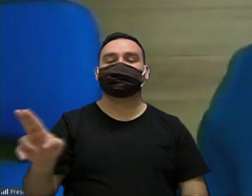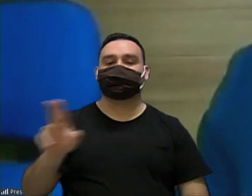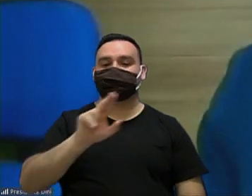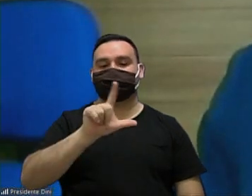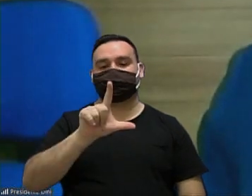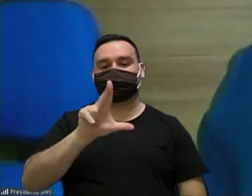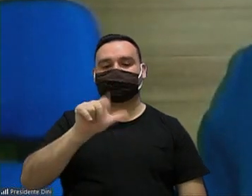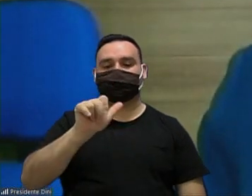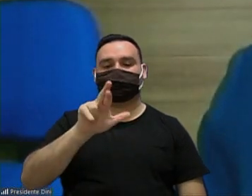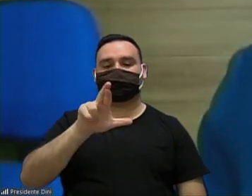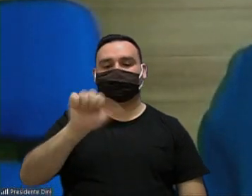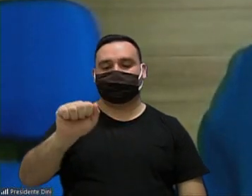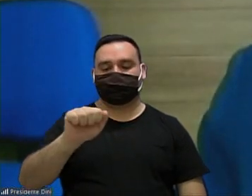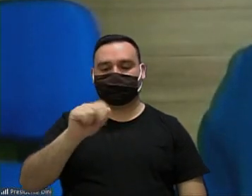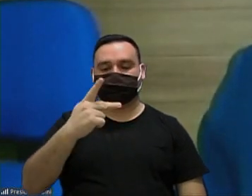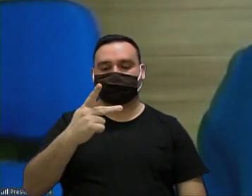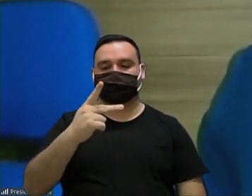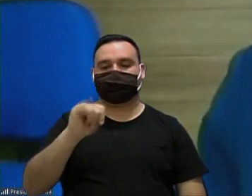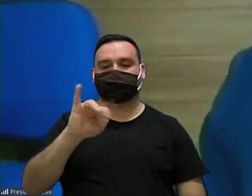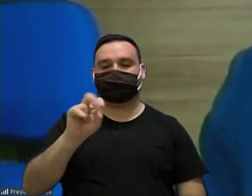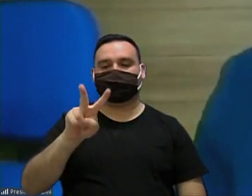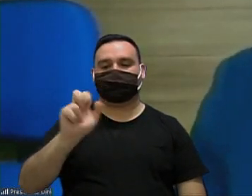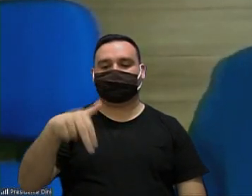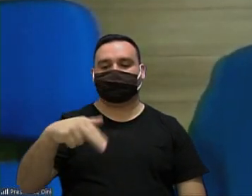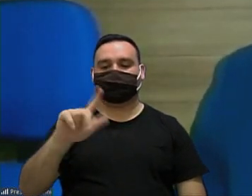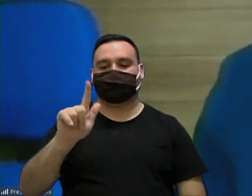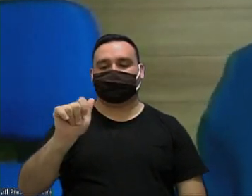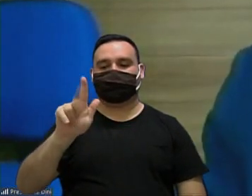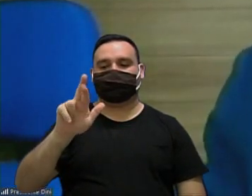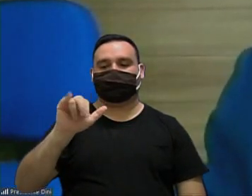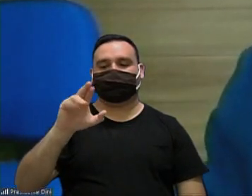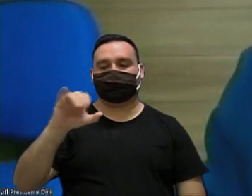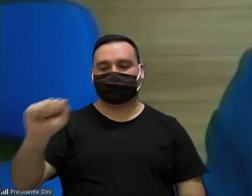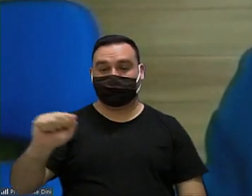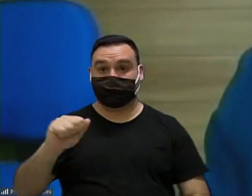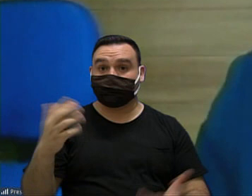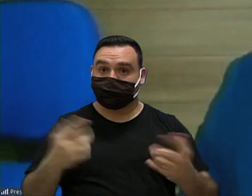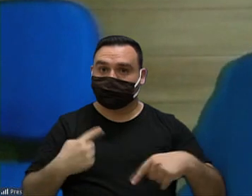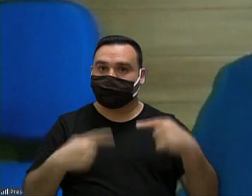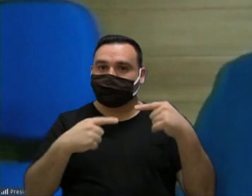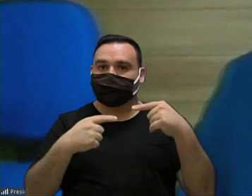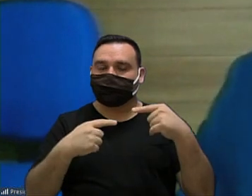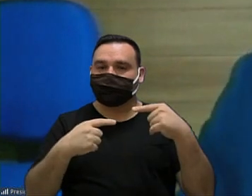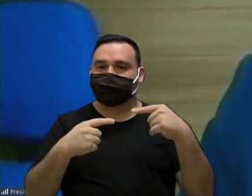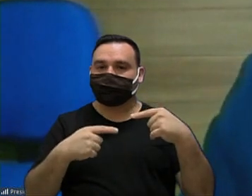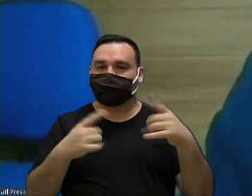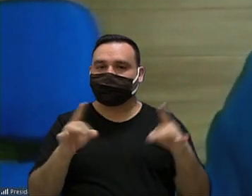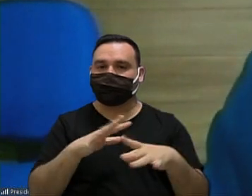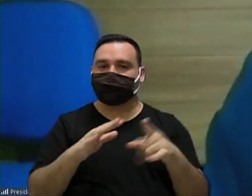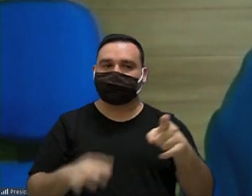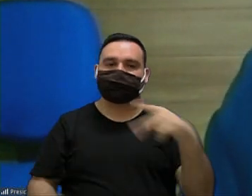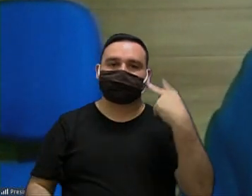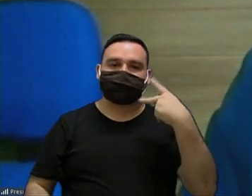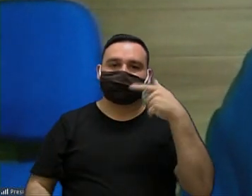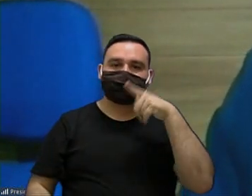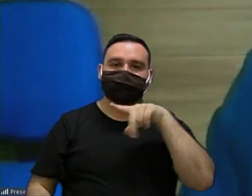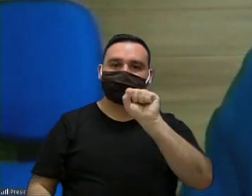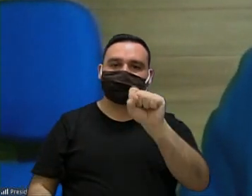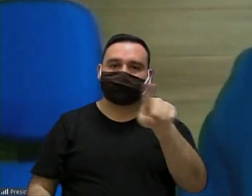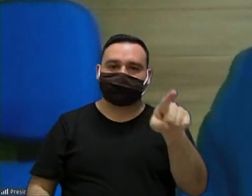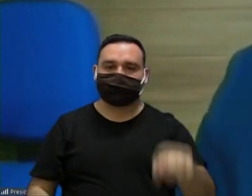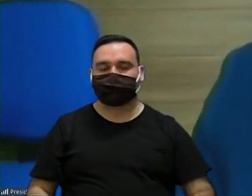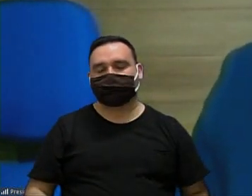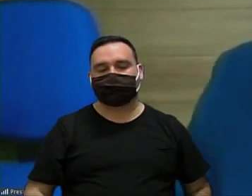Luara Piovan Garcia em discussão pois não vereador Luiz Santos